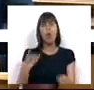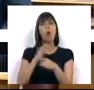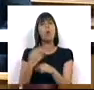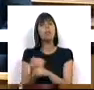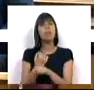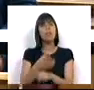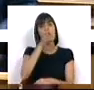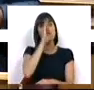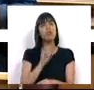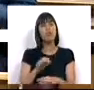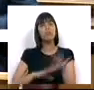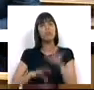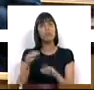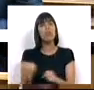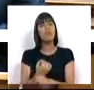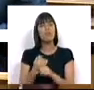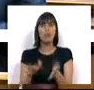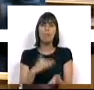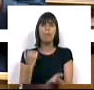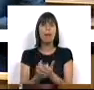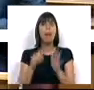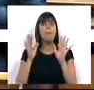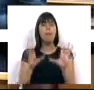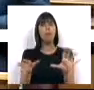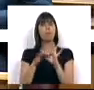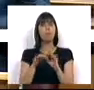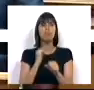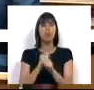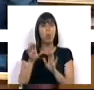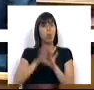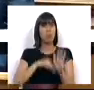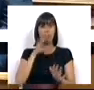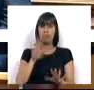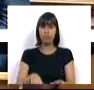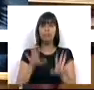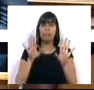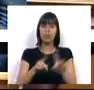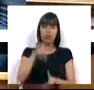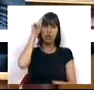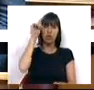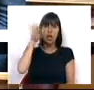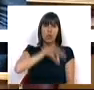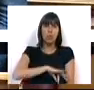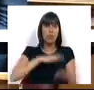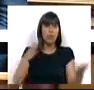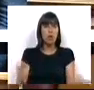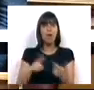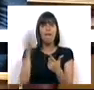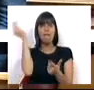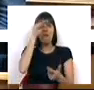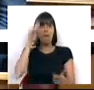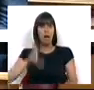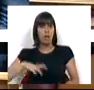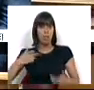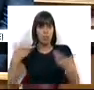serviços do Estado que desempenham funções permanentes, mas com vínculos laborais precários. Desde estágios profissionais, falsos